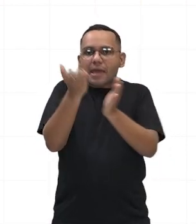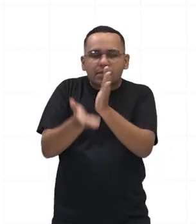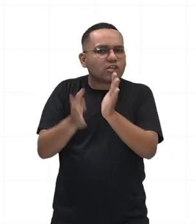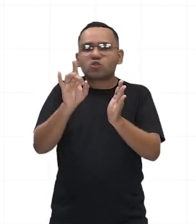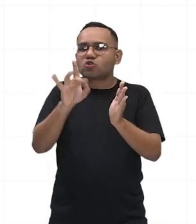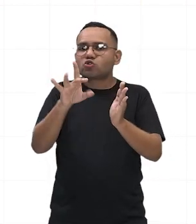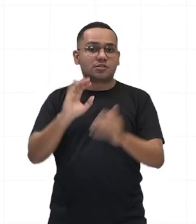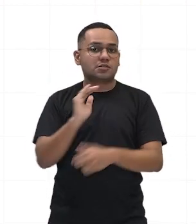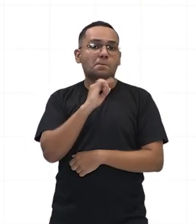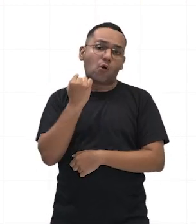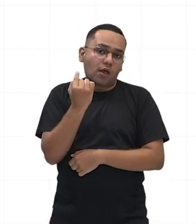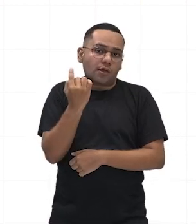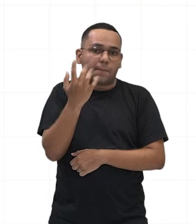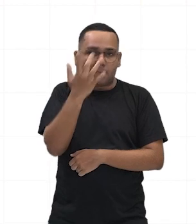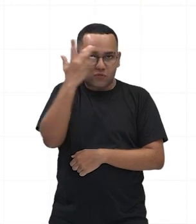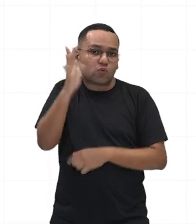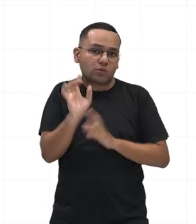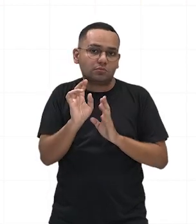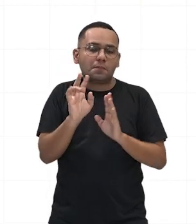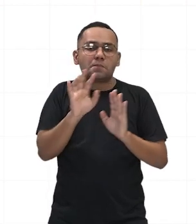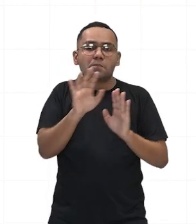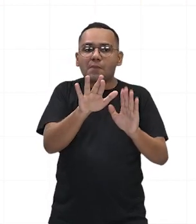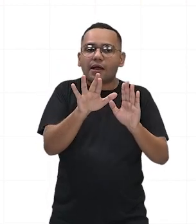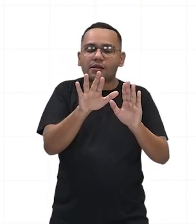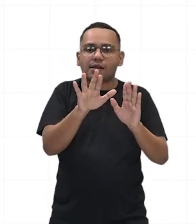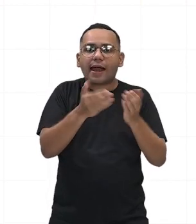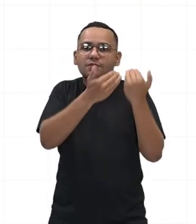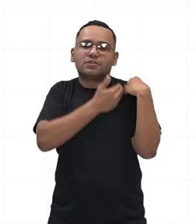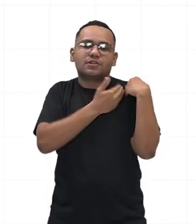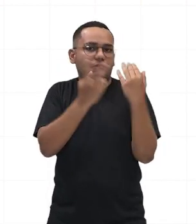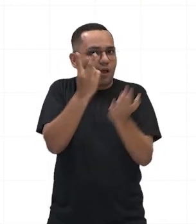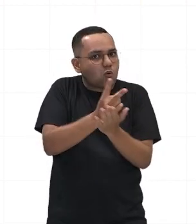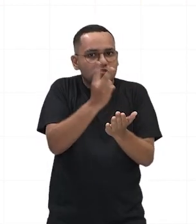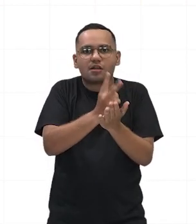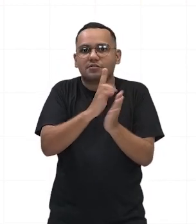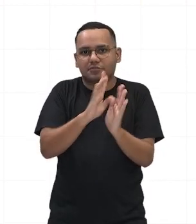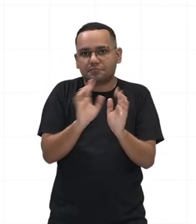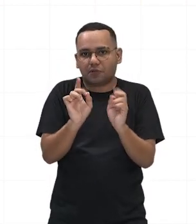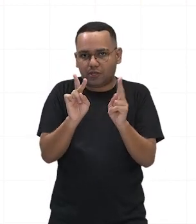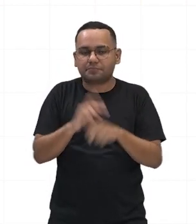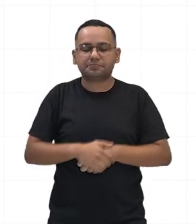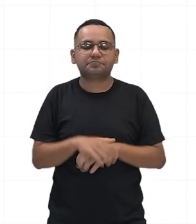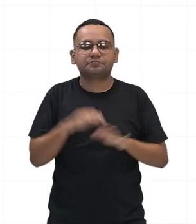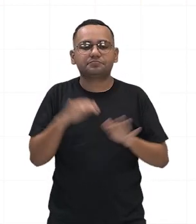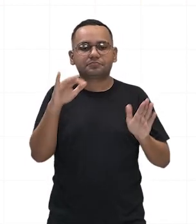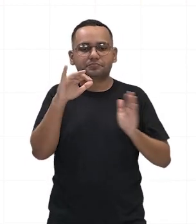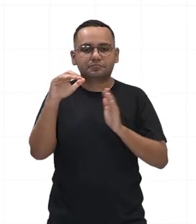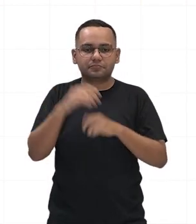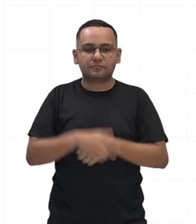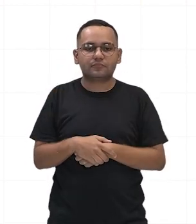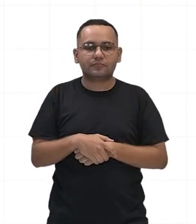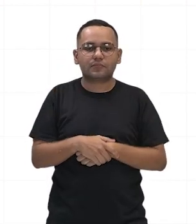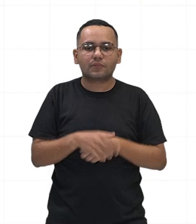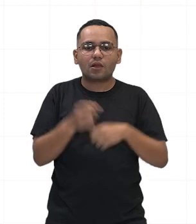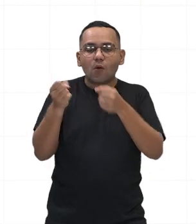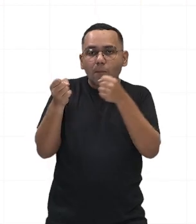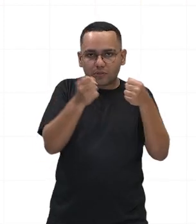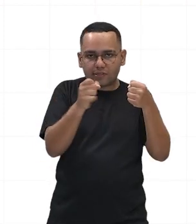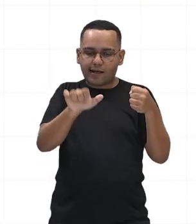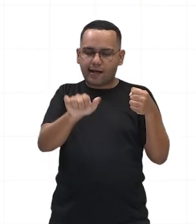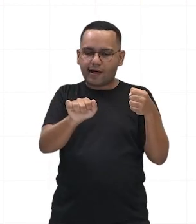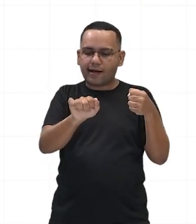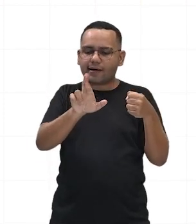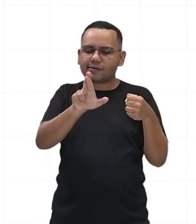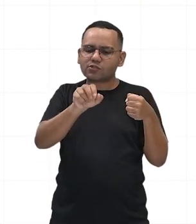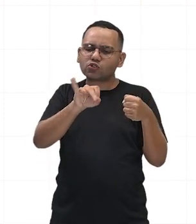aristocrático. Professor, outra palavra aí, aristocrático. A aristocracia vem da palavra grega, que